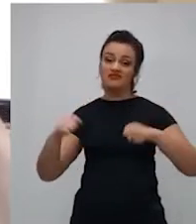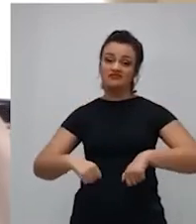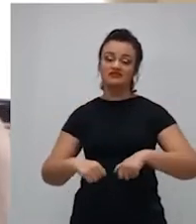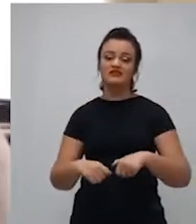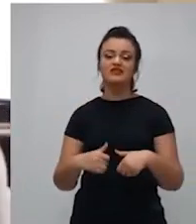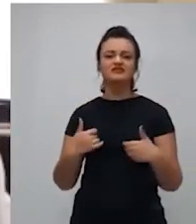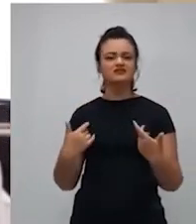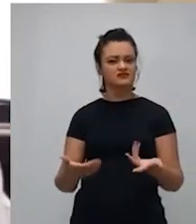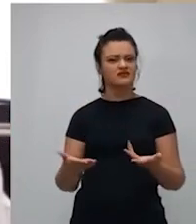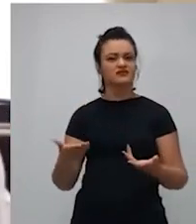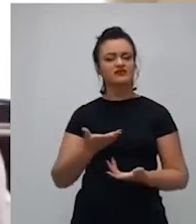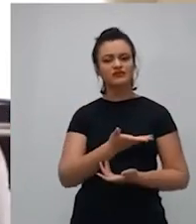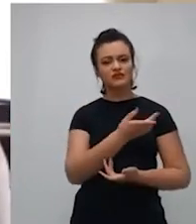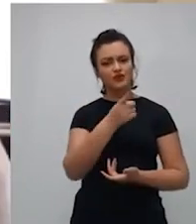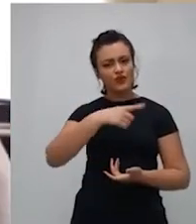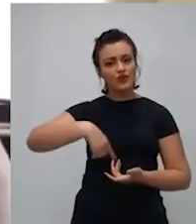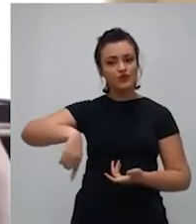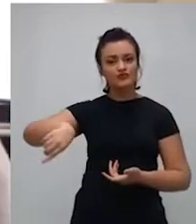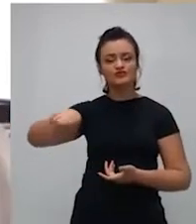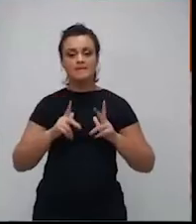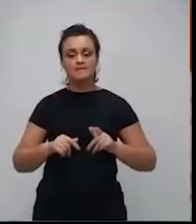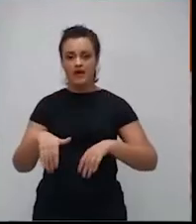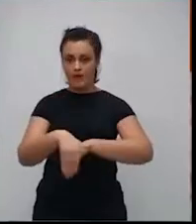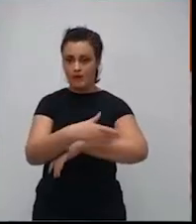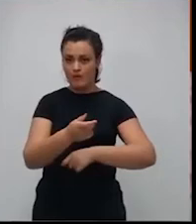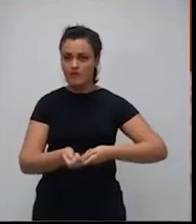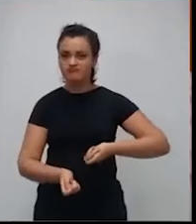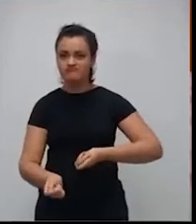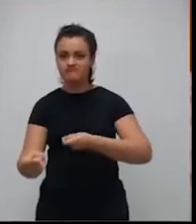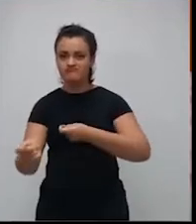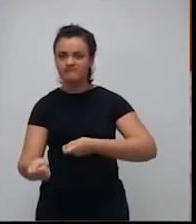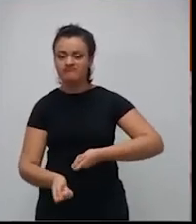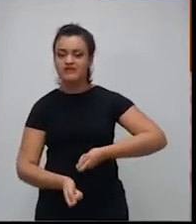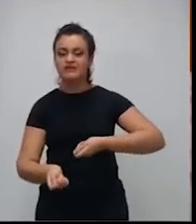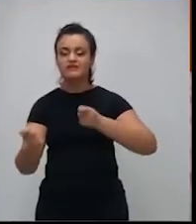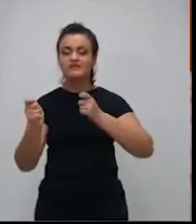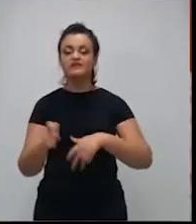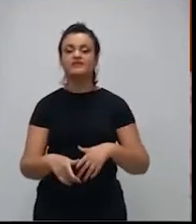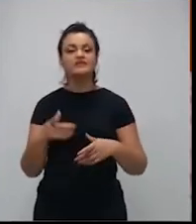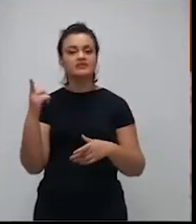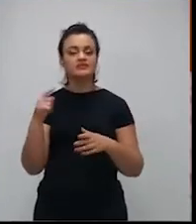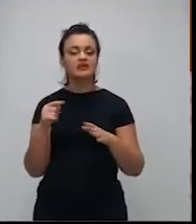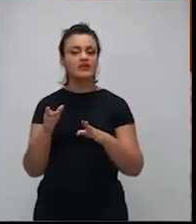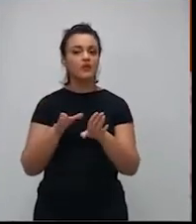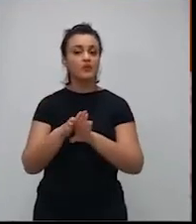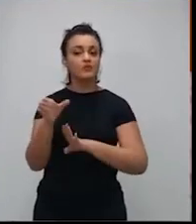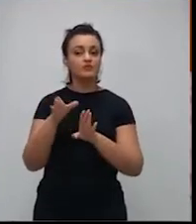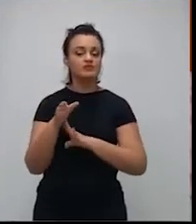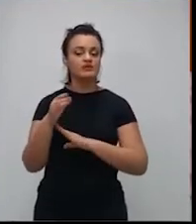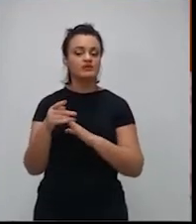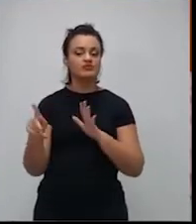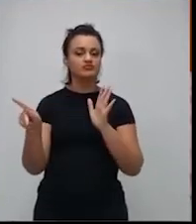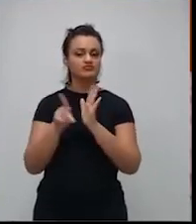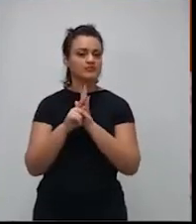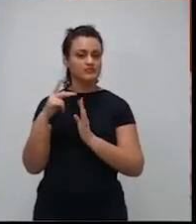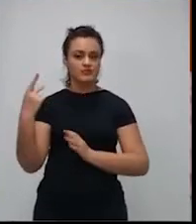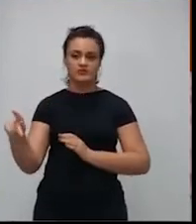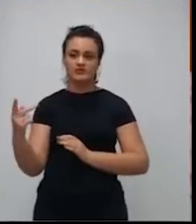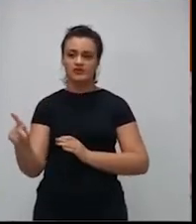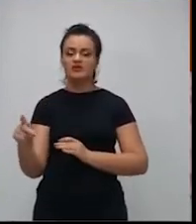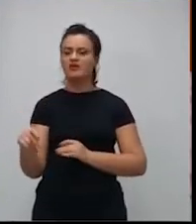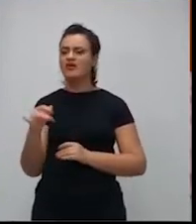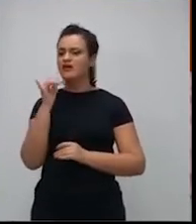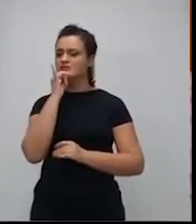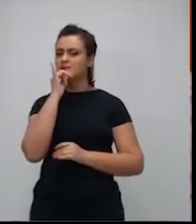possamos nos integrar nessa agenda. A gestão de resíduos sólidos e o isolamento social foi tema de outro